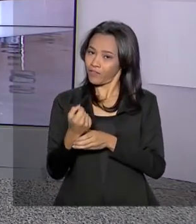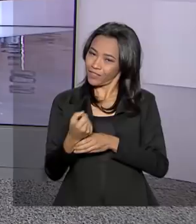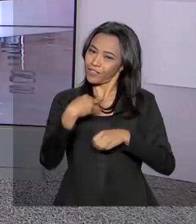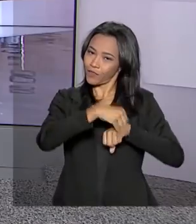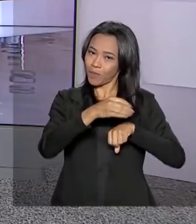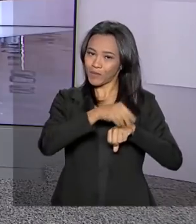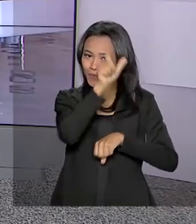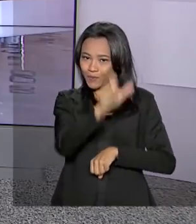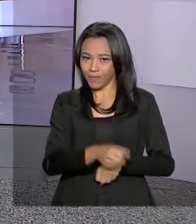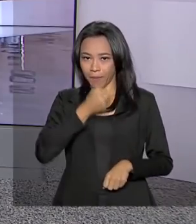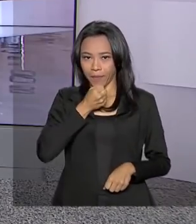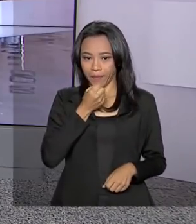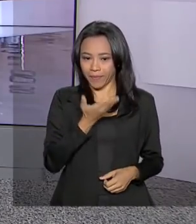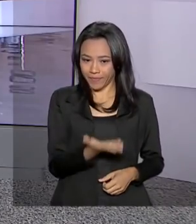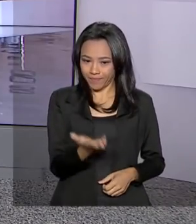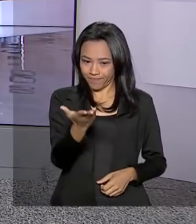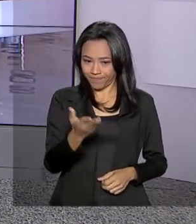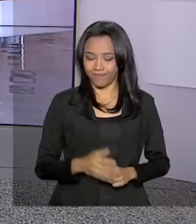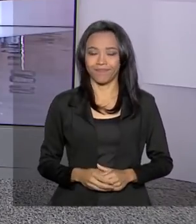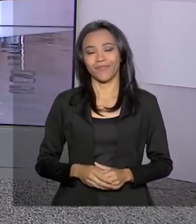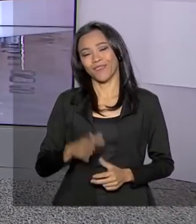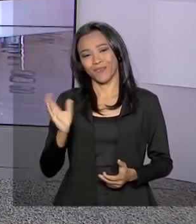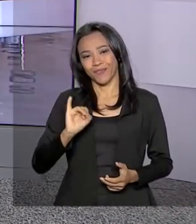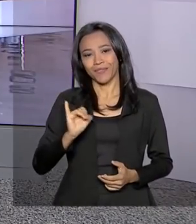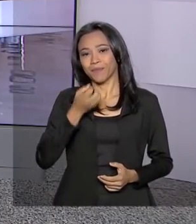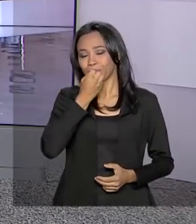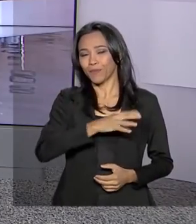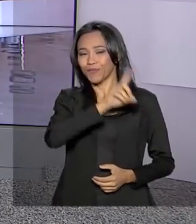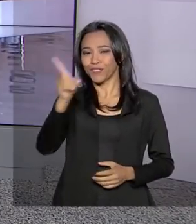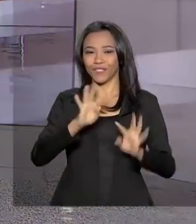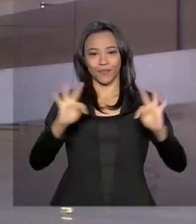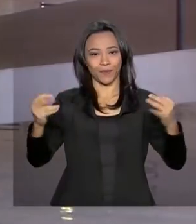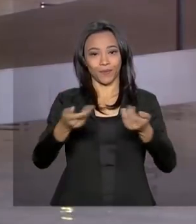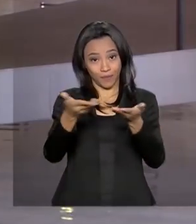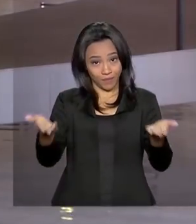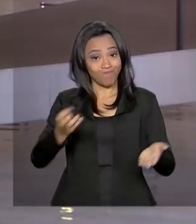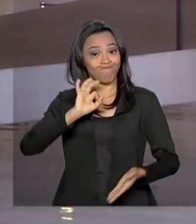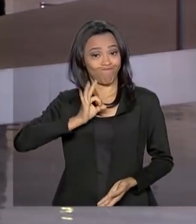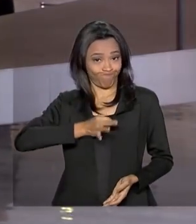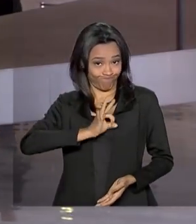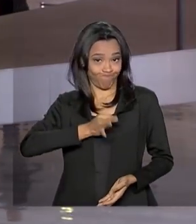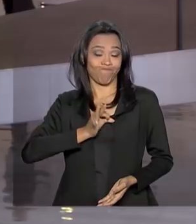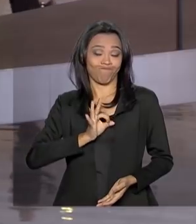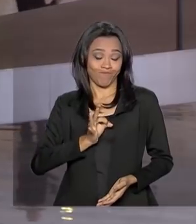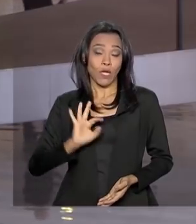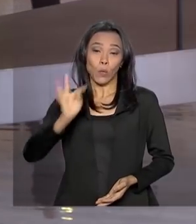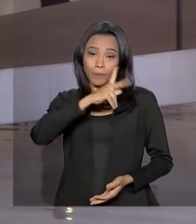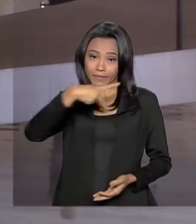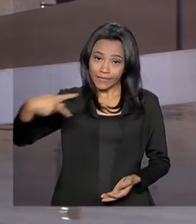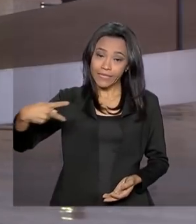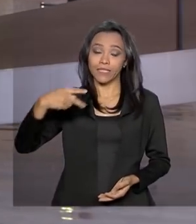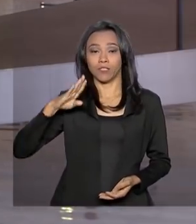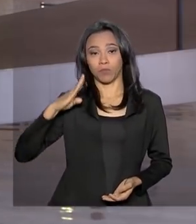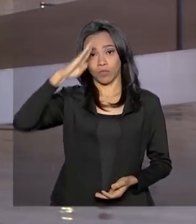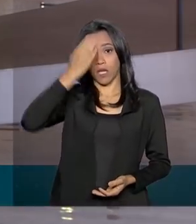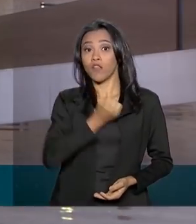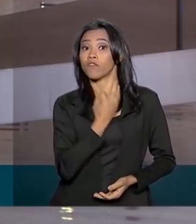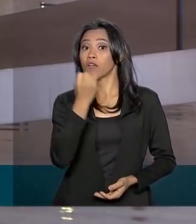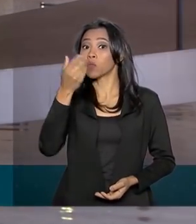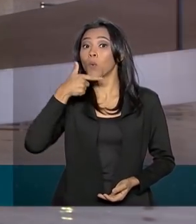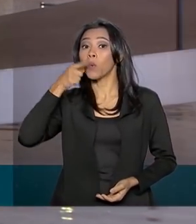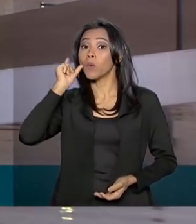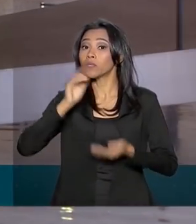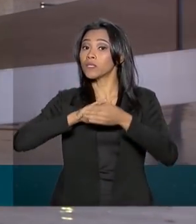Daniele, bom dia. Oi, Mara, bom dia para você, bom dia a todos. É isso mesmo, o presidente Jair Bolsonaro viajou na noite de